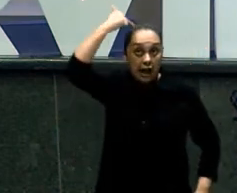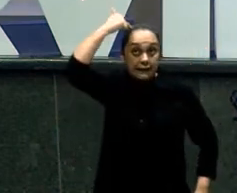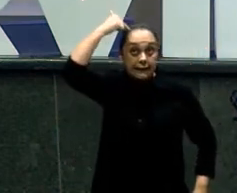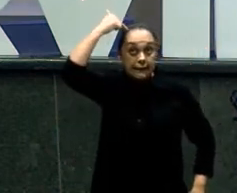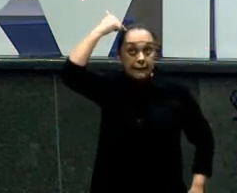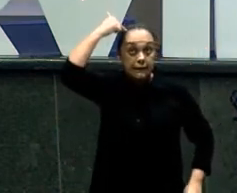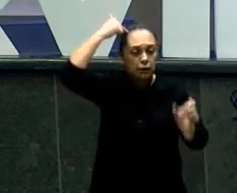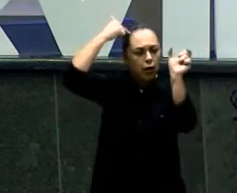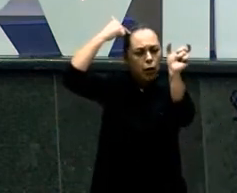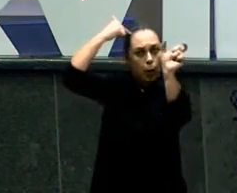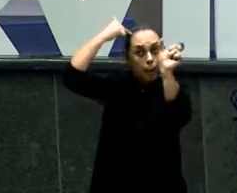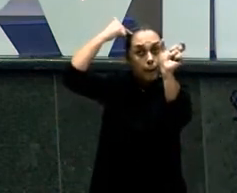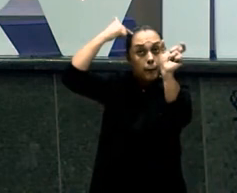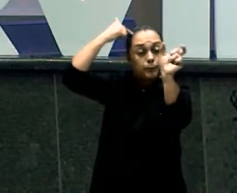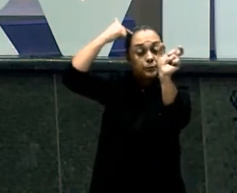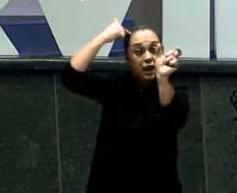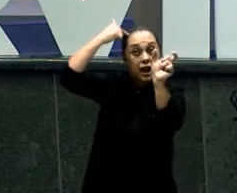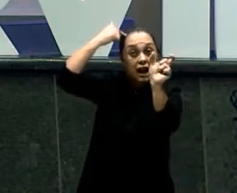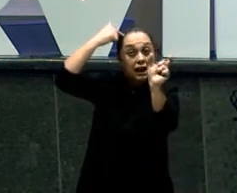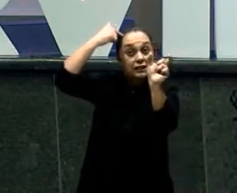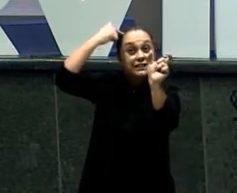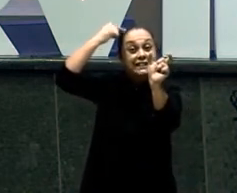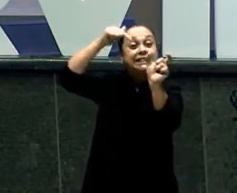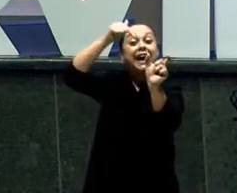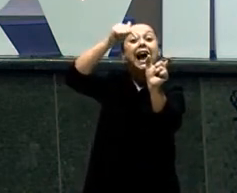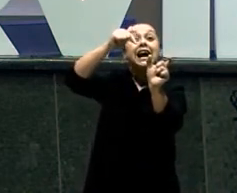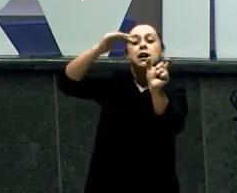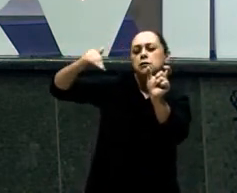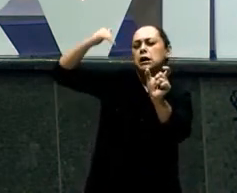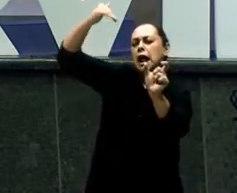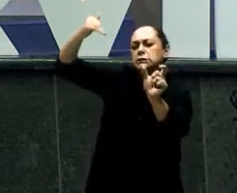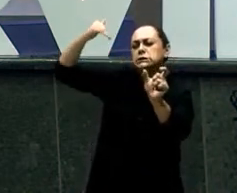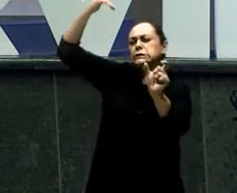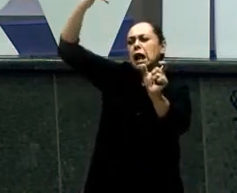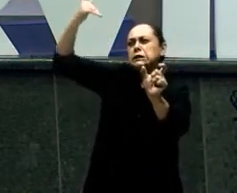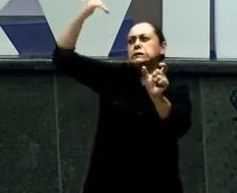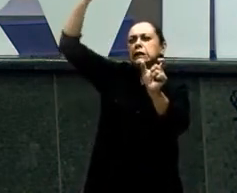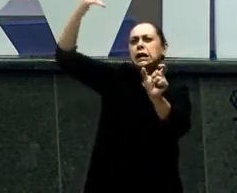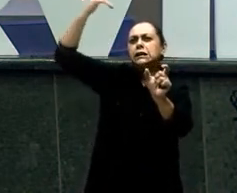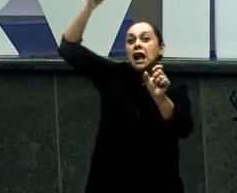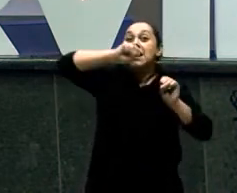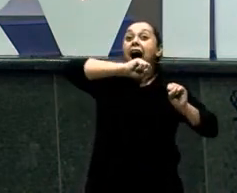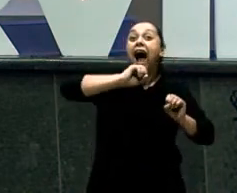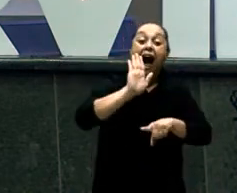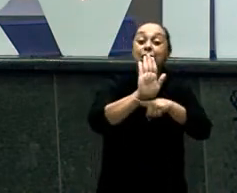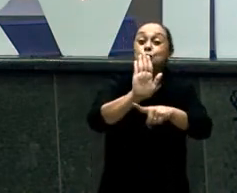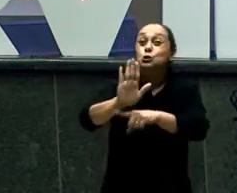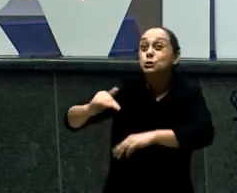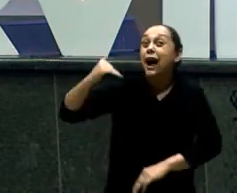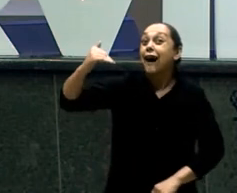Que determina O crescimento Só que Essa hipófise Ela só é